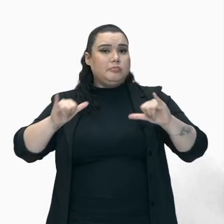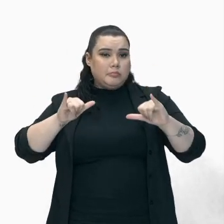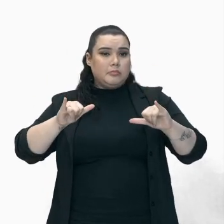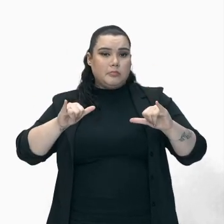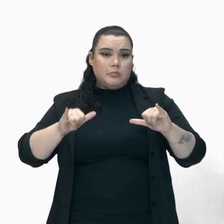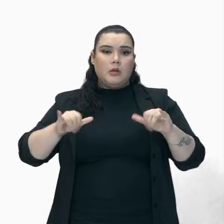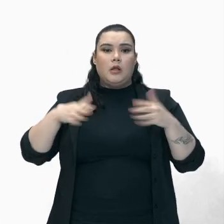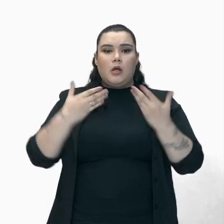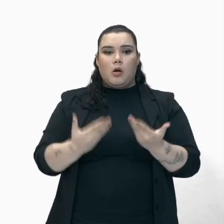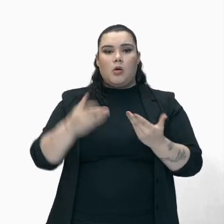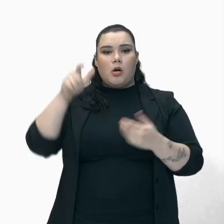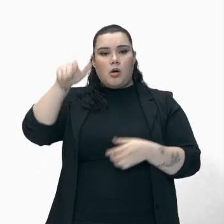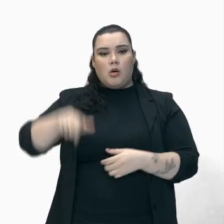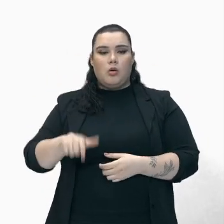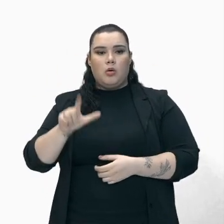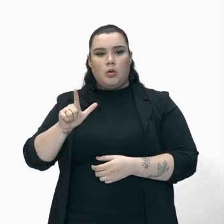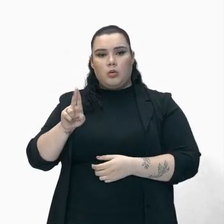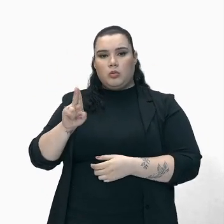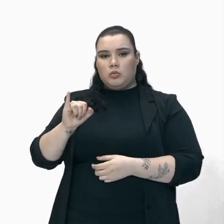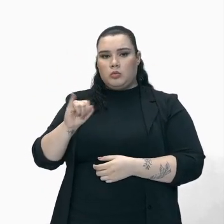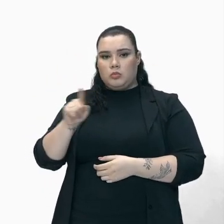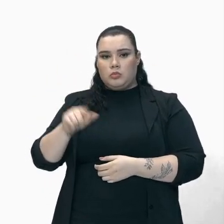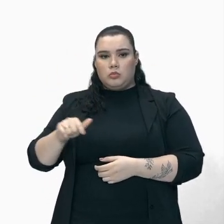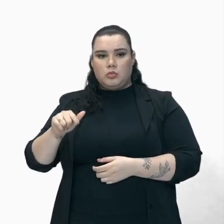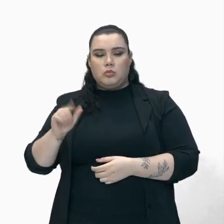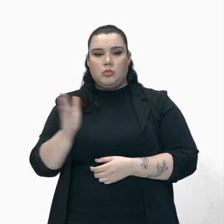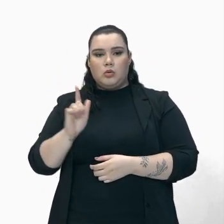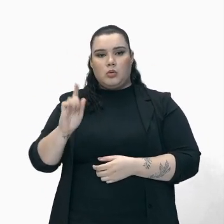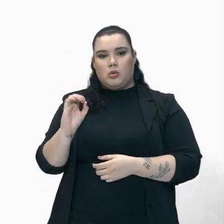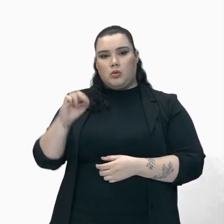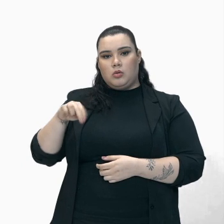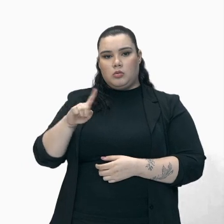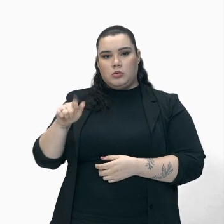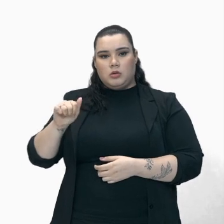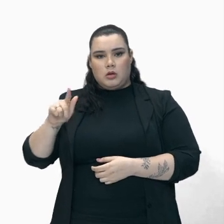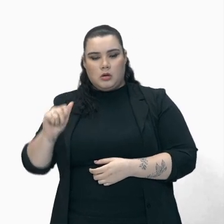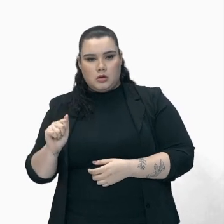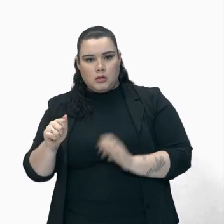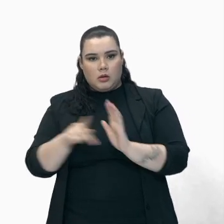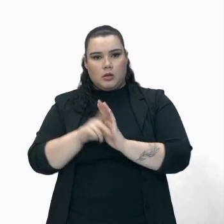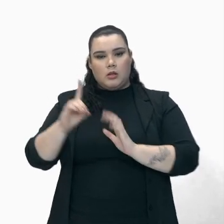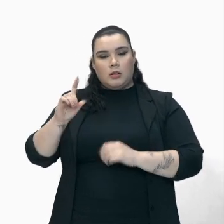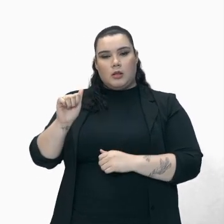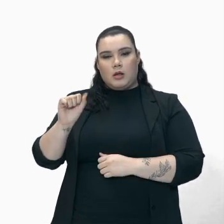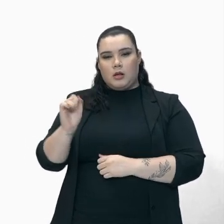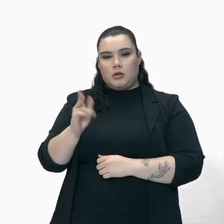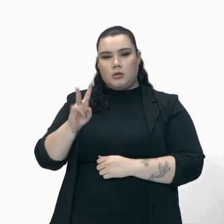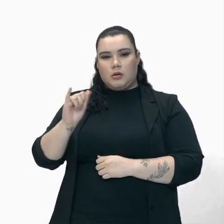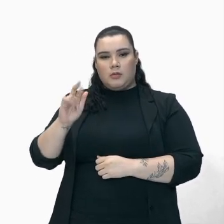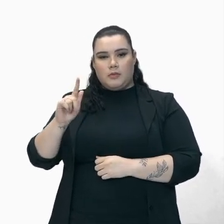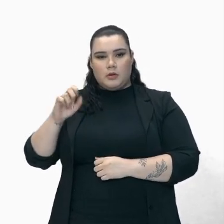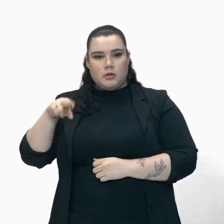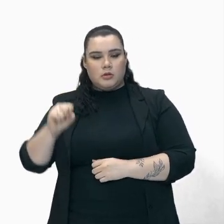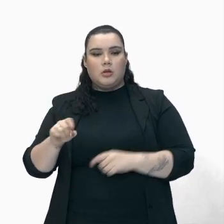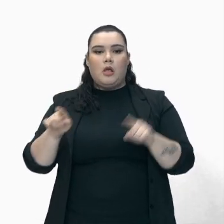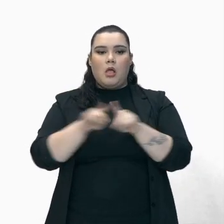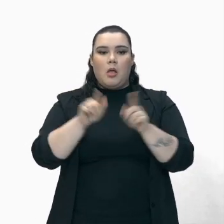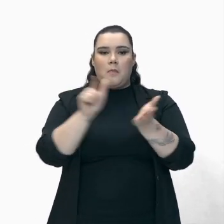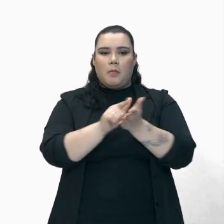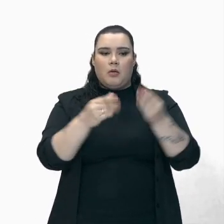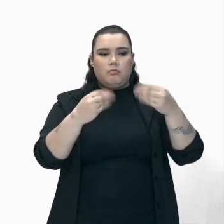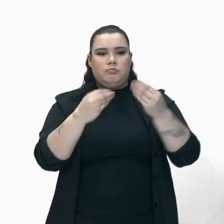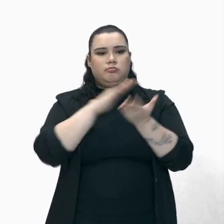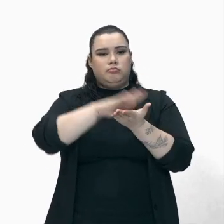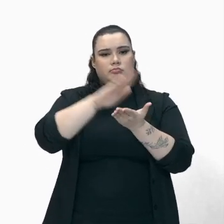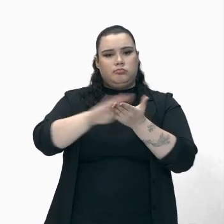escritos Do soldado Luiz Gonzaga Das divirgens E panfletos De um filósofo